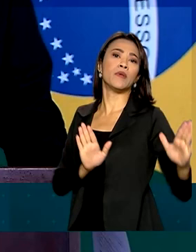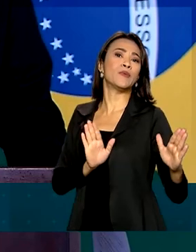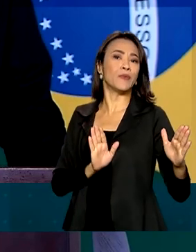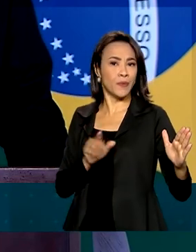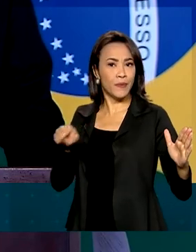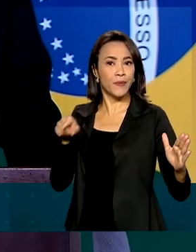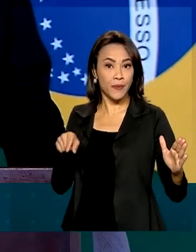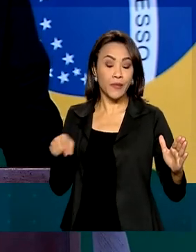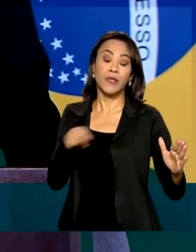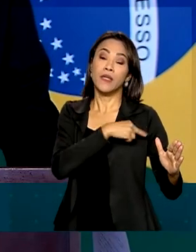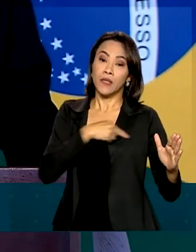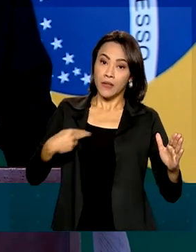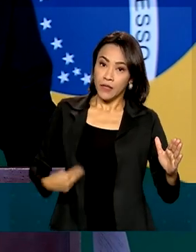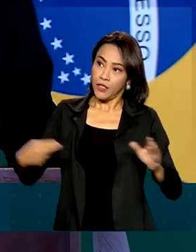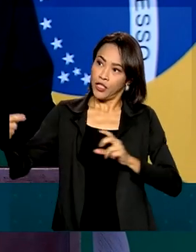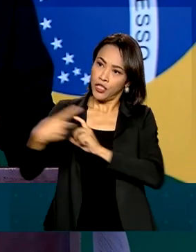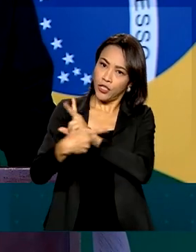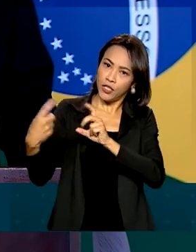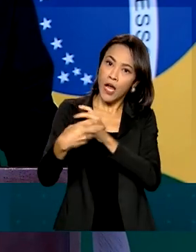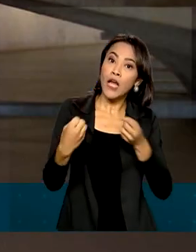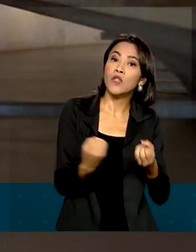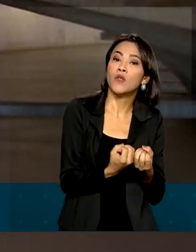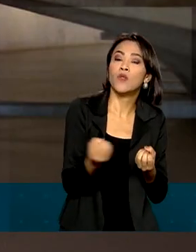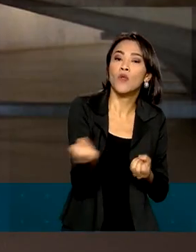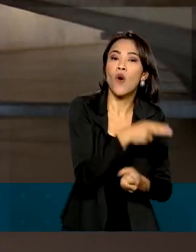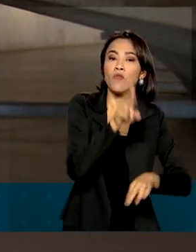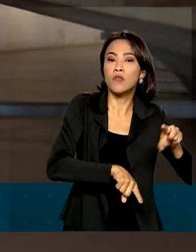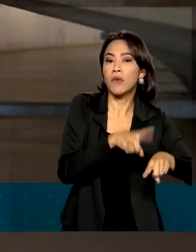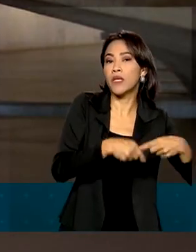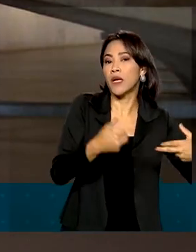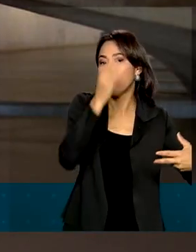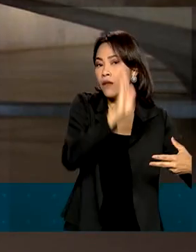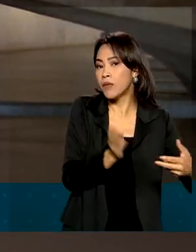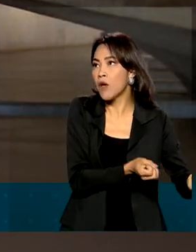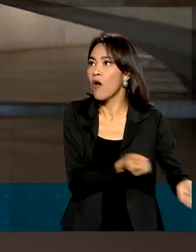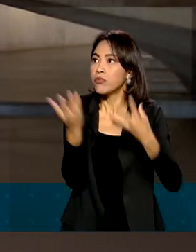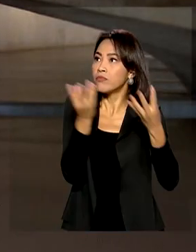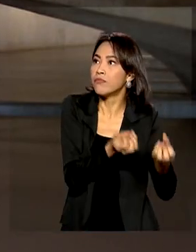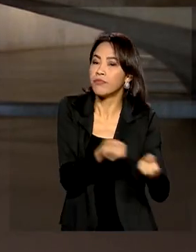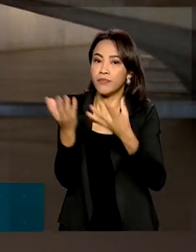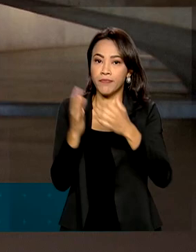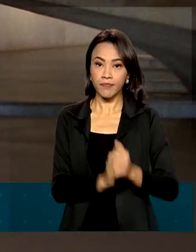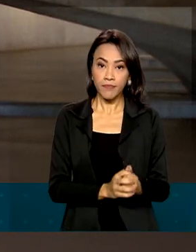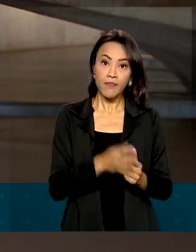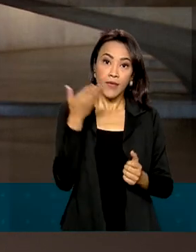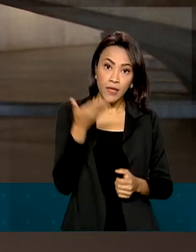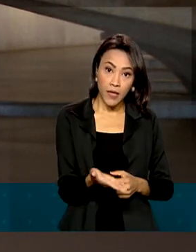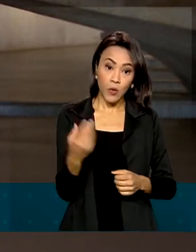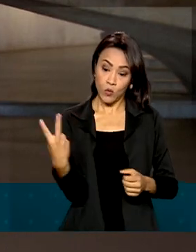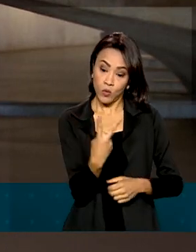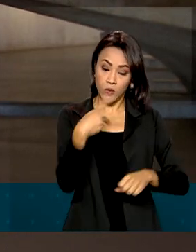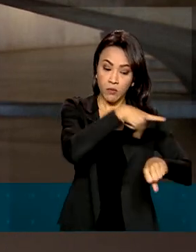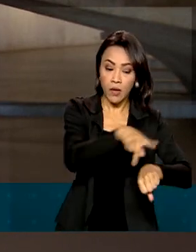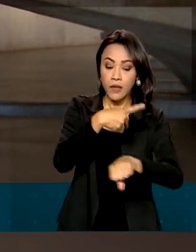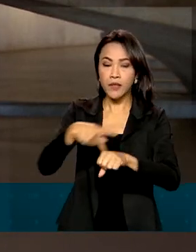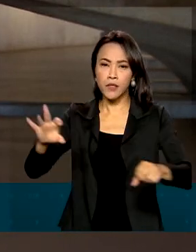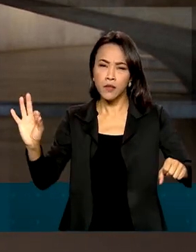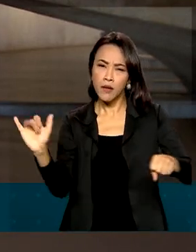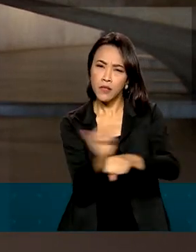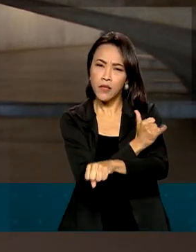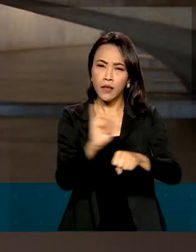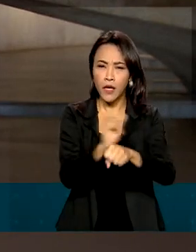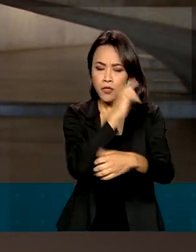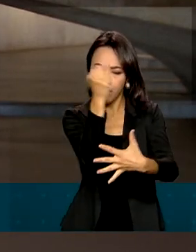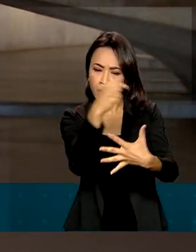chinês a novos produtos brasileiros. Na reunião deste ano, os países traçaram as estratégias até